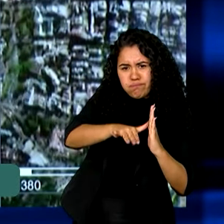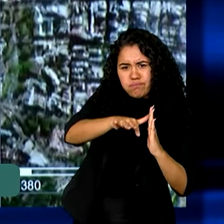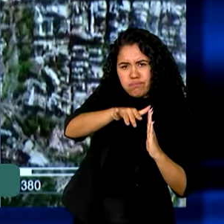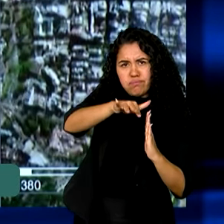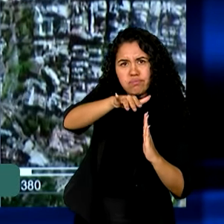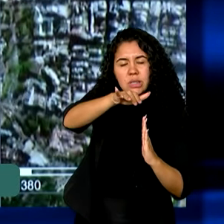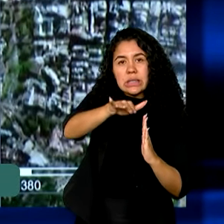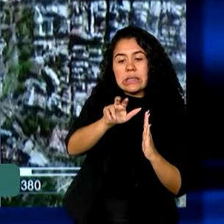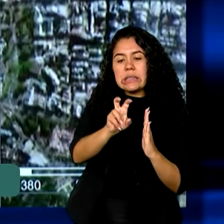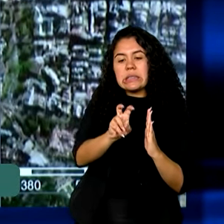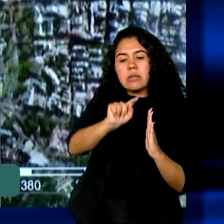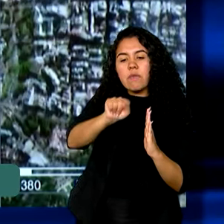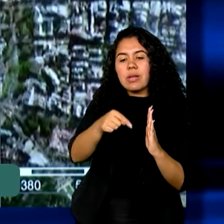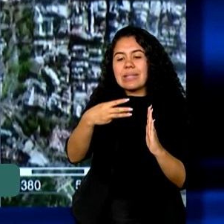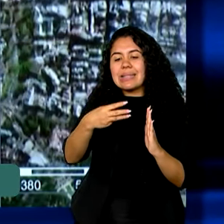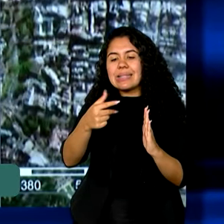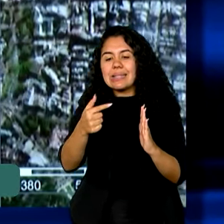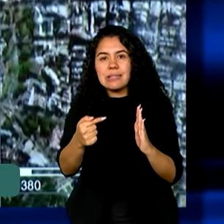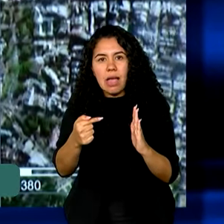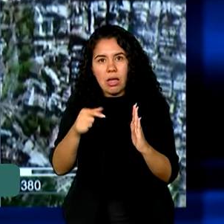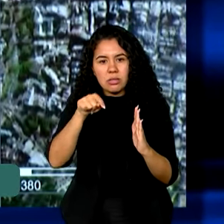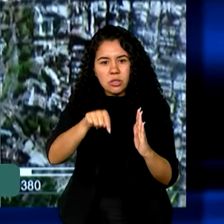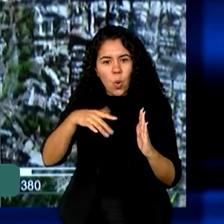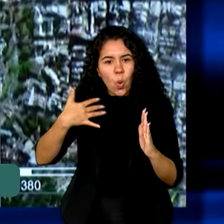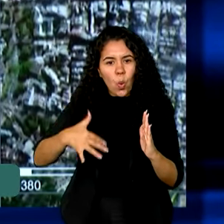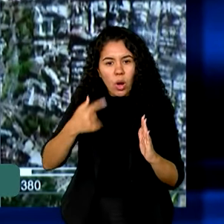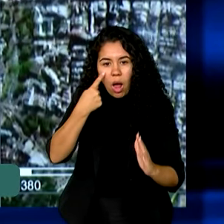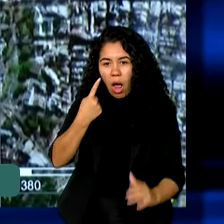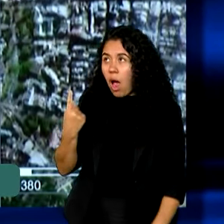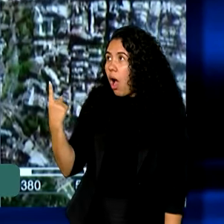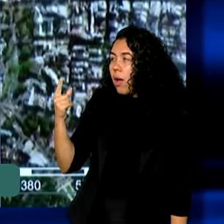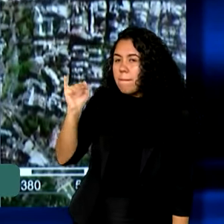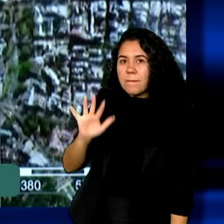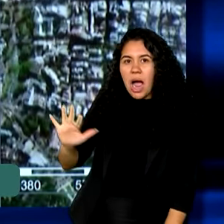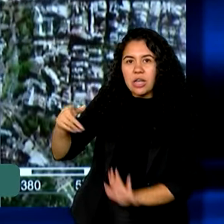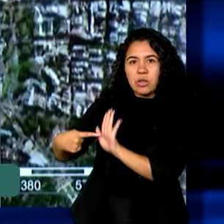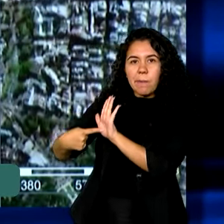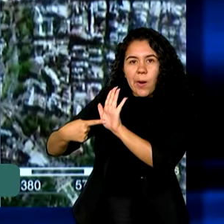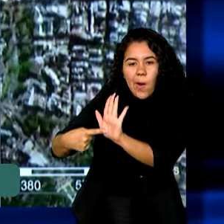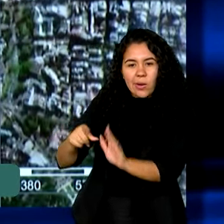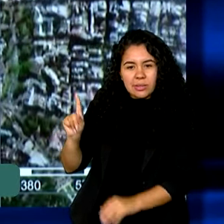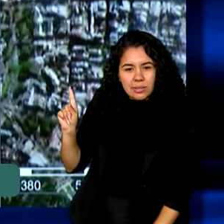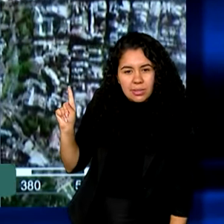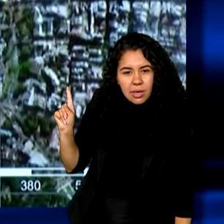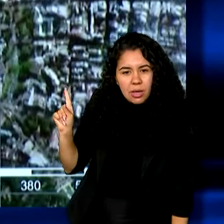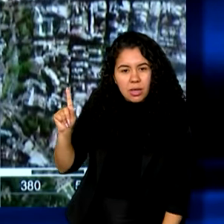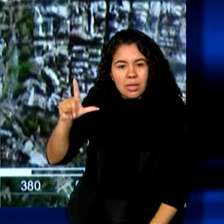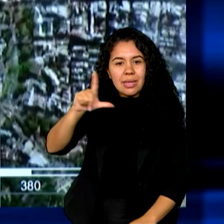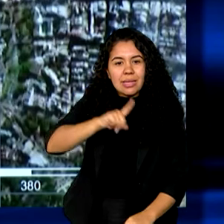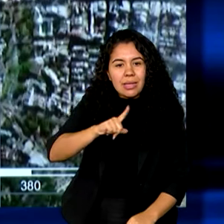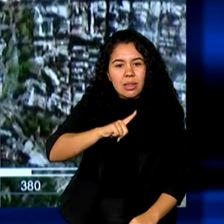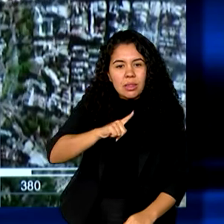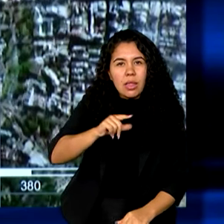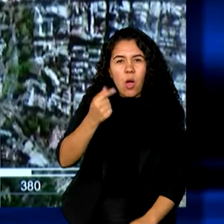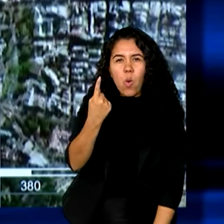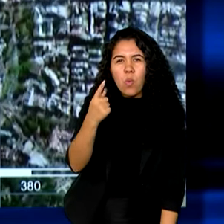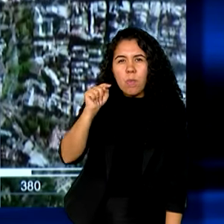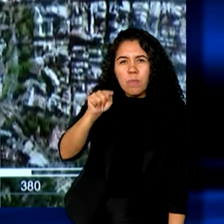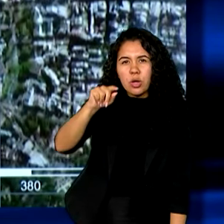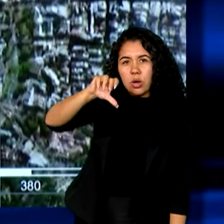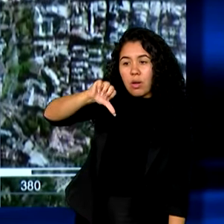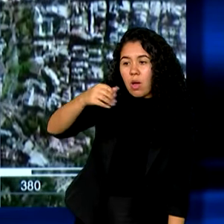37 centímetros. No portão da Superintendência de Portos e Hidrovias, onde está a placa da cheia de 1941,